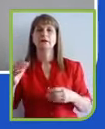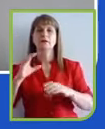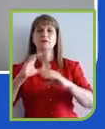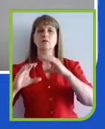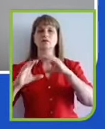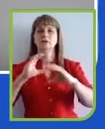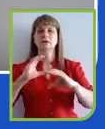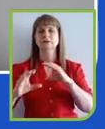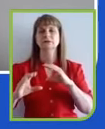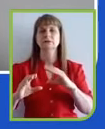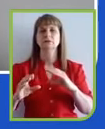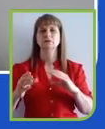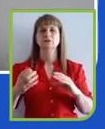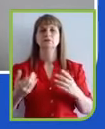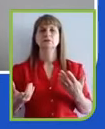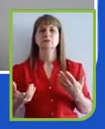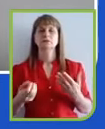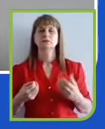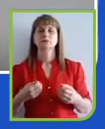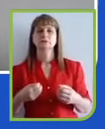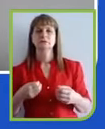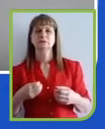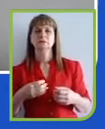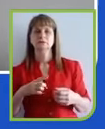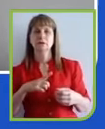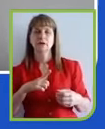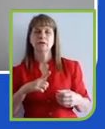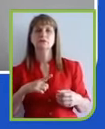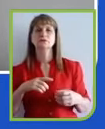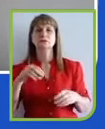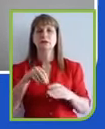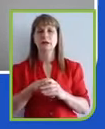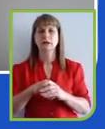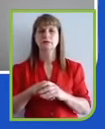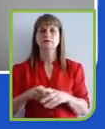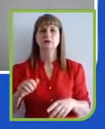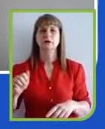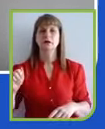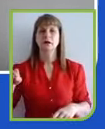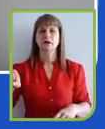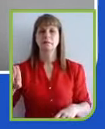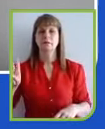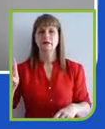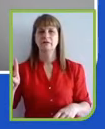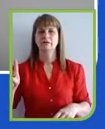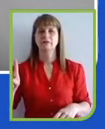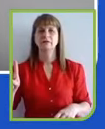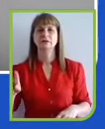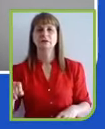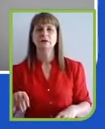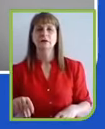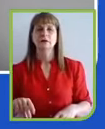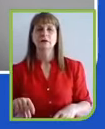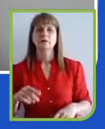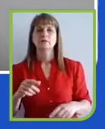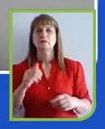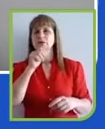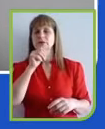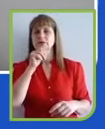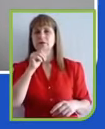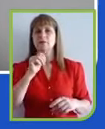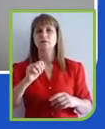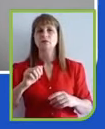lida com a questão da transparência, com toda uma revisão que a gente fez em relação a, por exemplo, qualidade do produto. A gente está